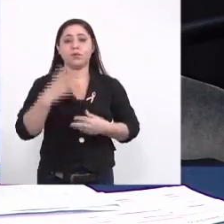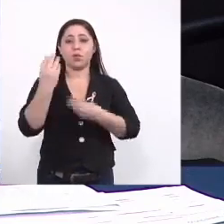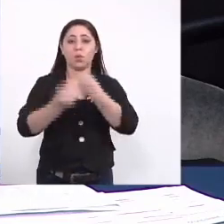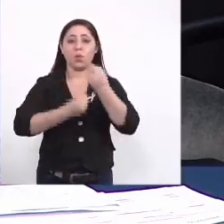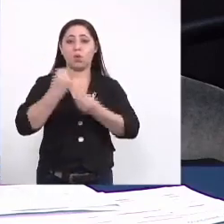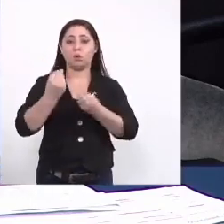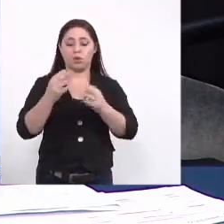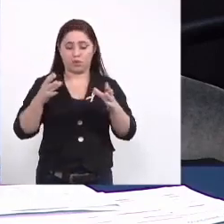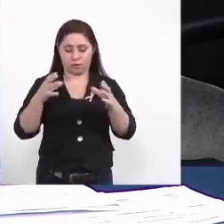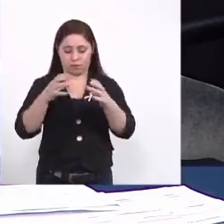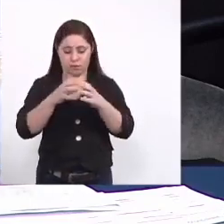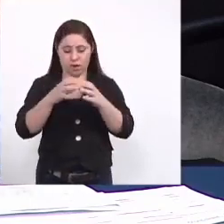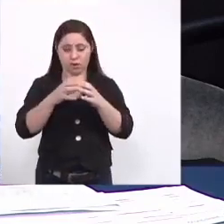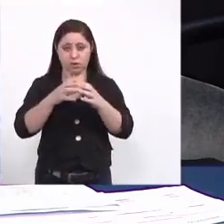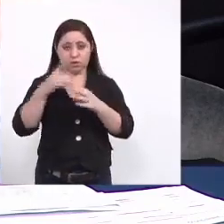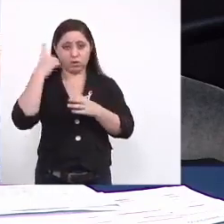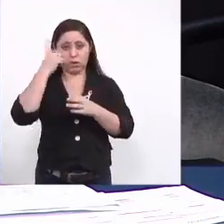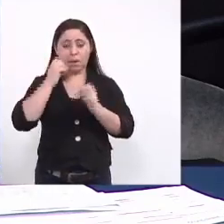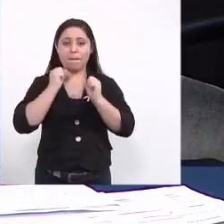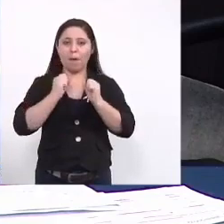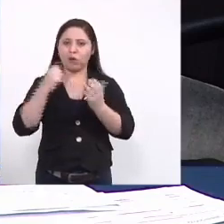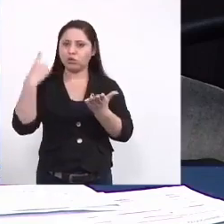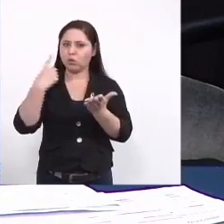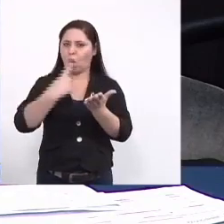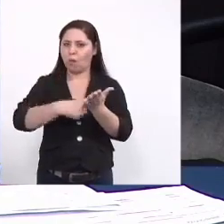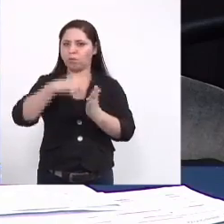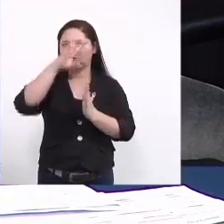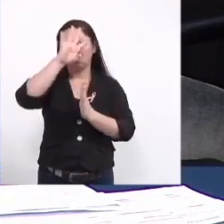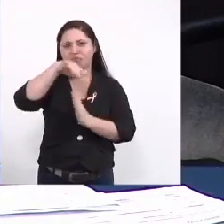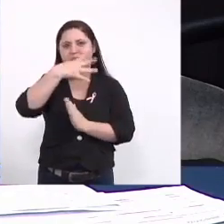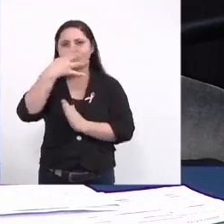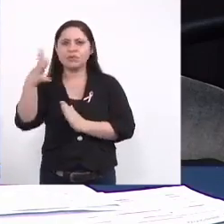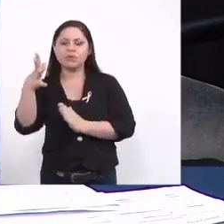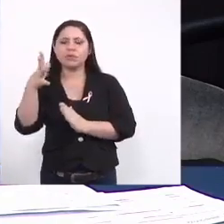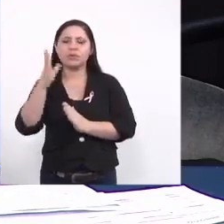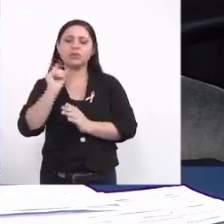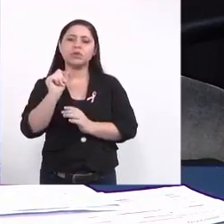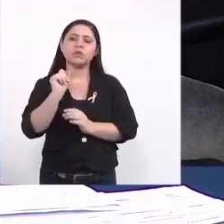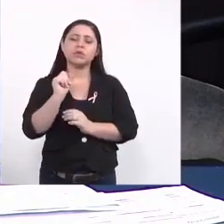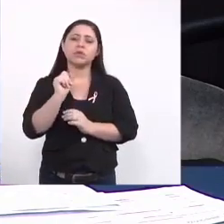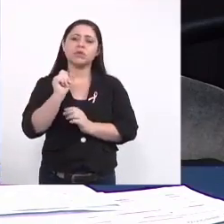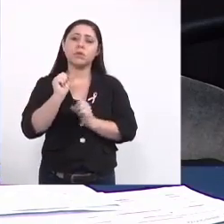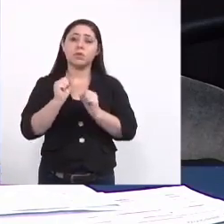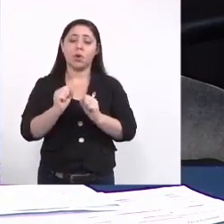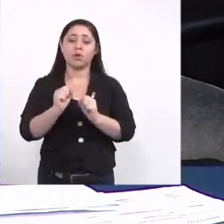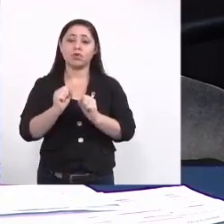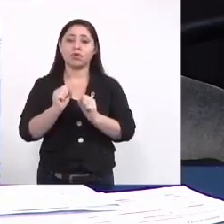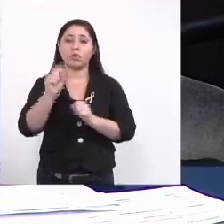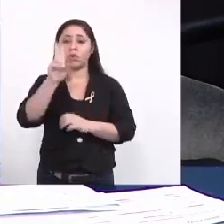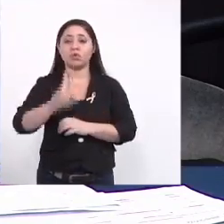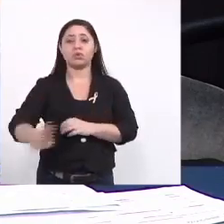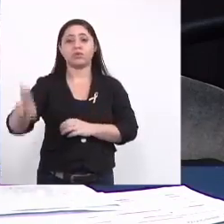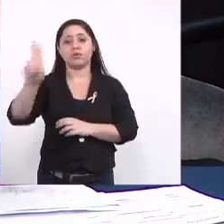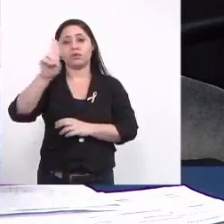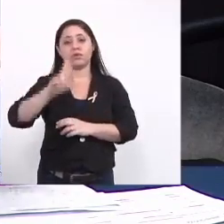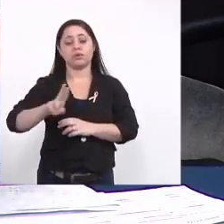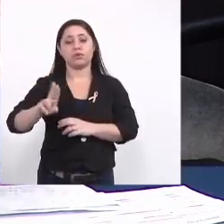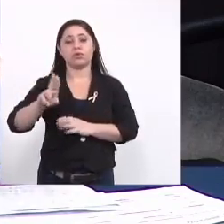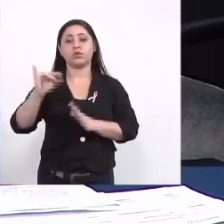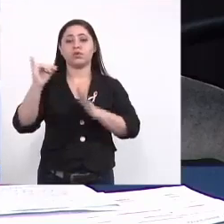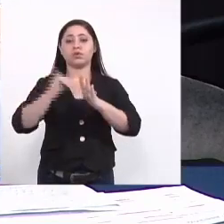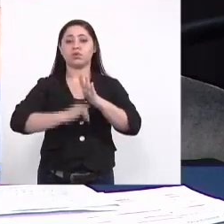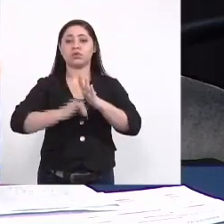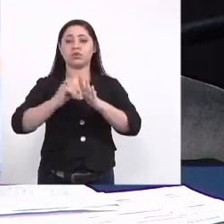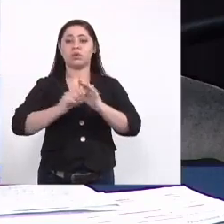frentes nós podemos estabelecer uma agenda onde as universidades as